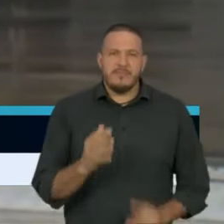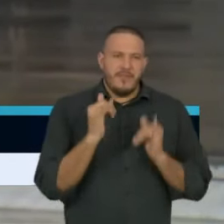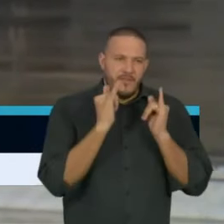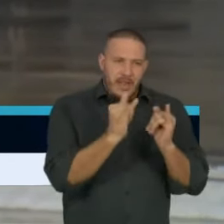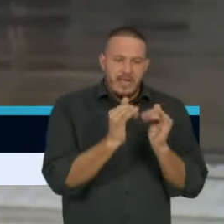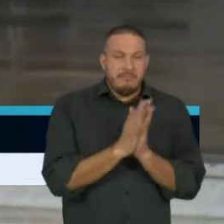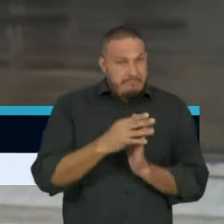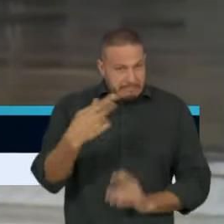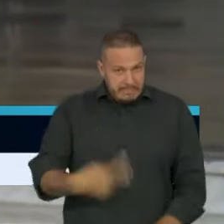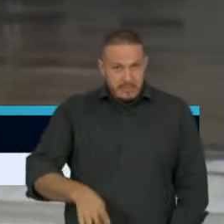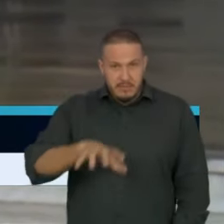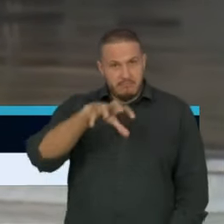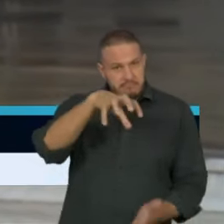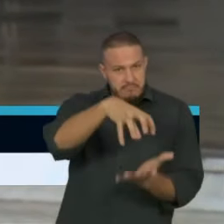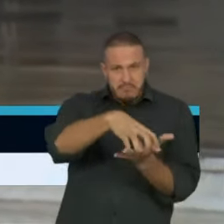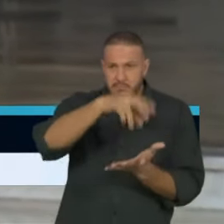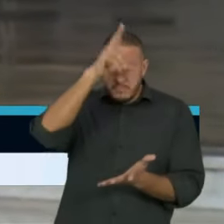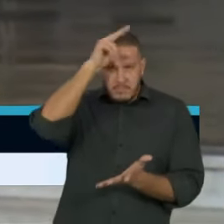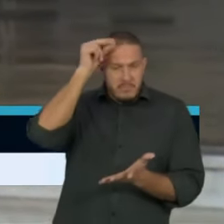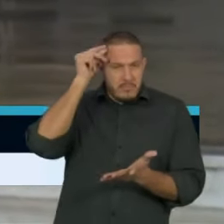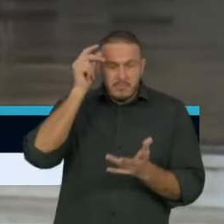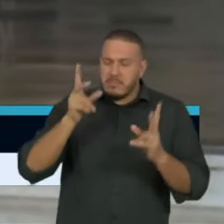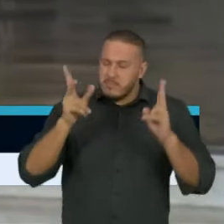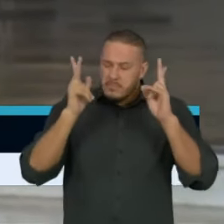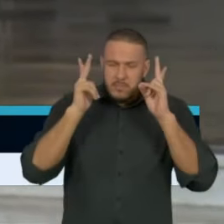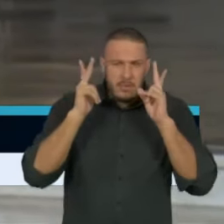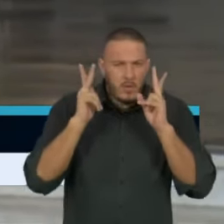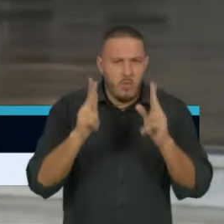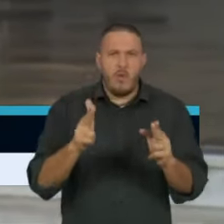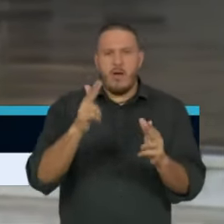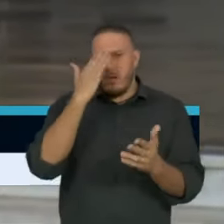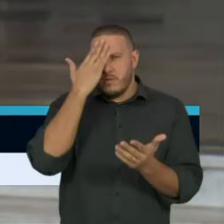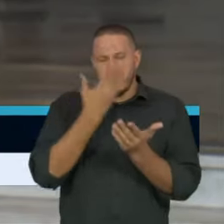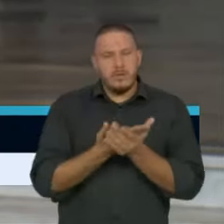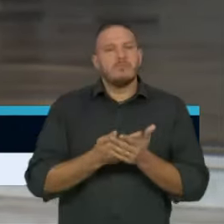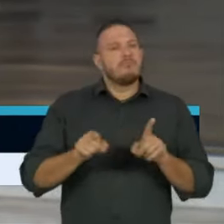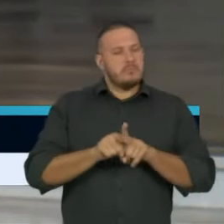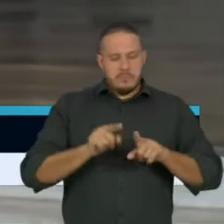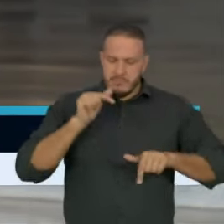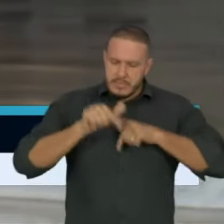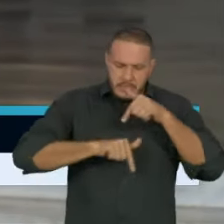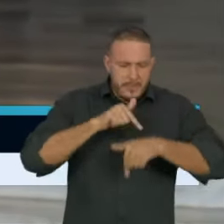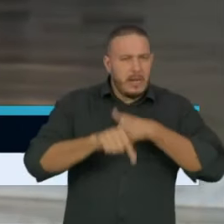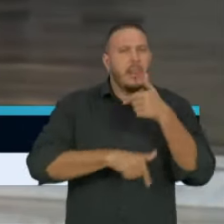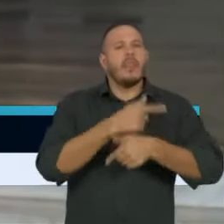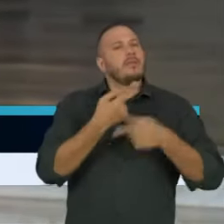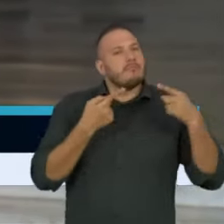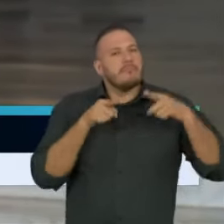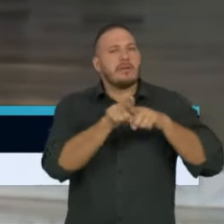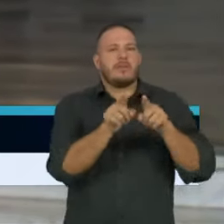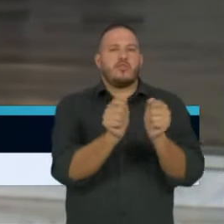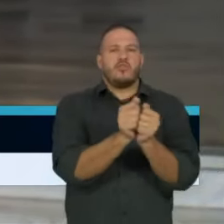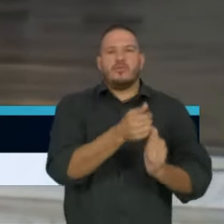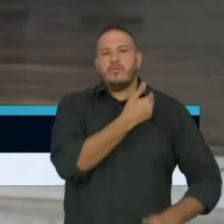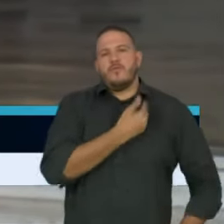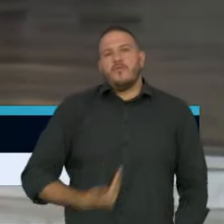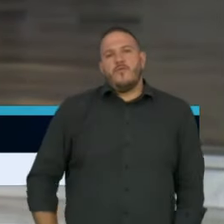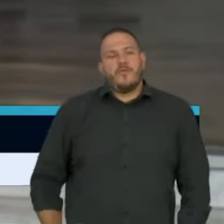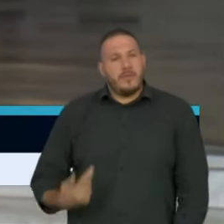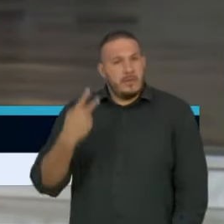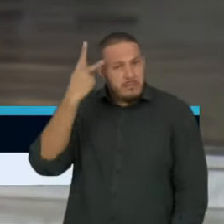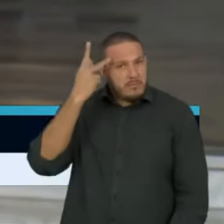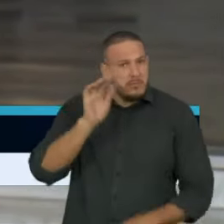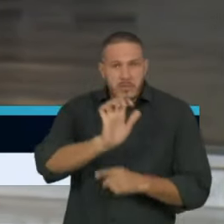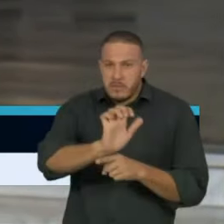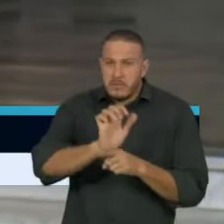Paulo segue na mesma direção, continua trabalhando em parceria com o Governo do Estado e tem a mesma